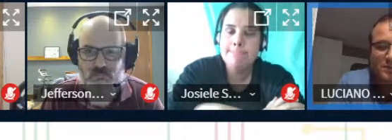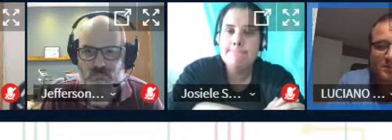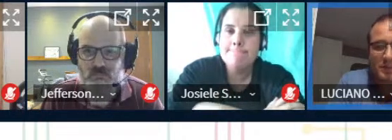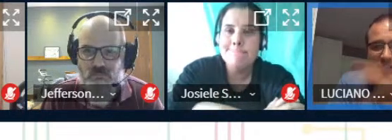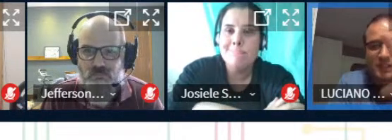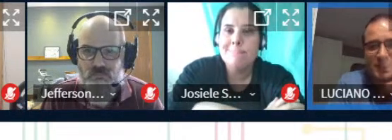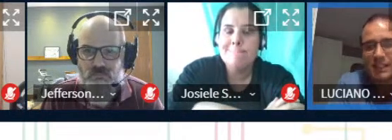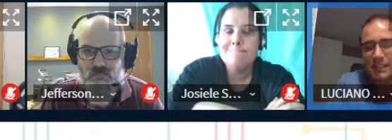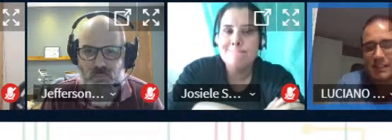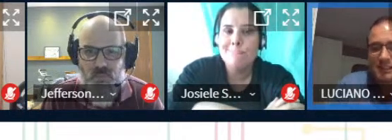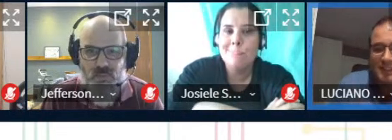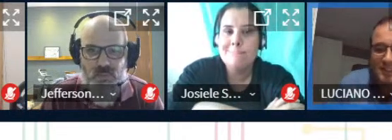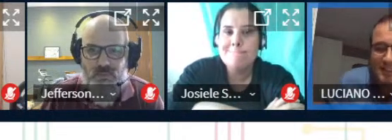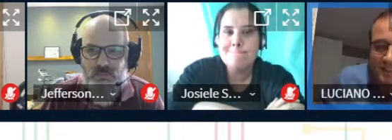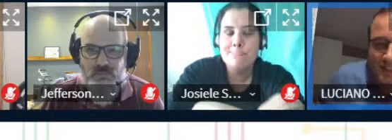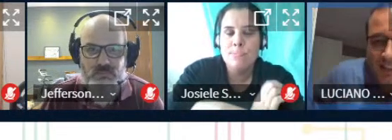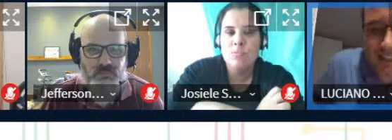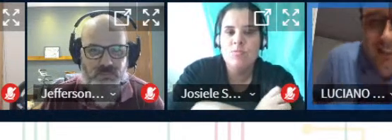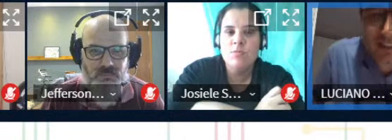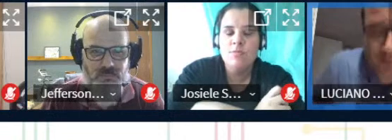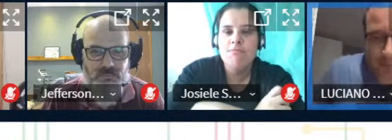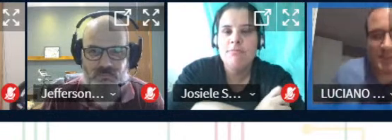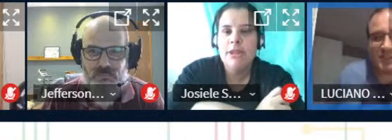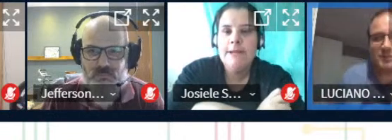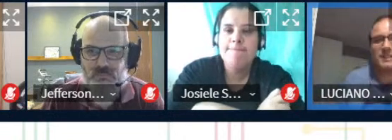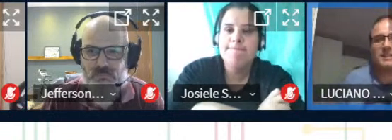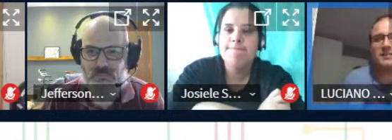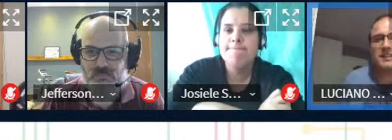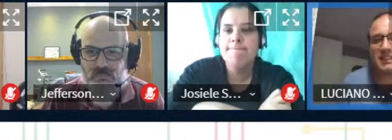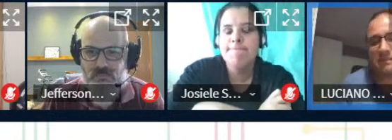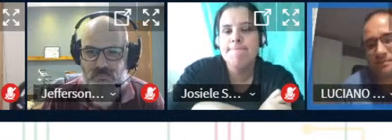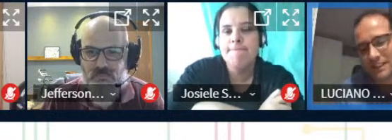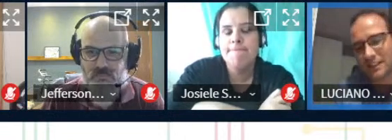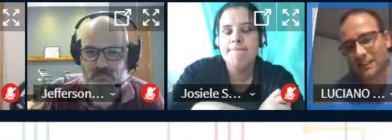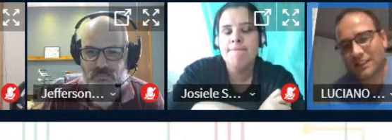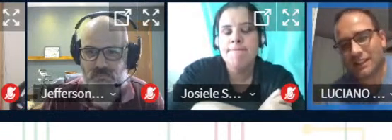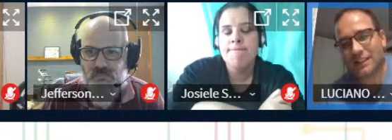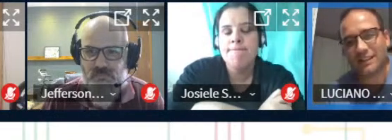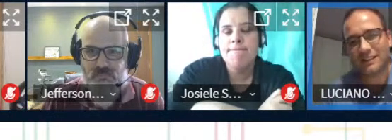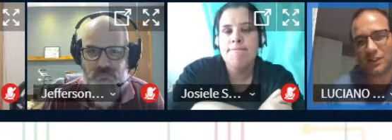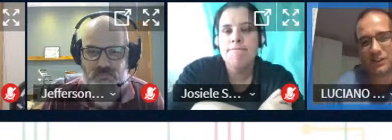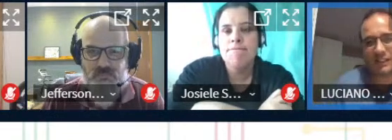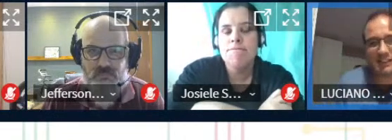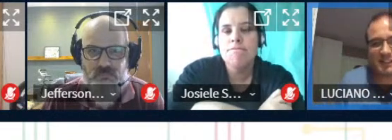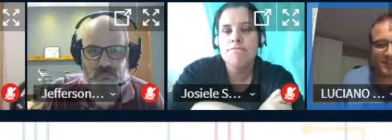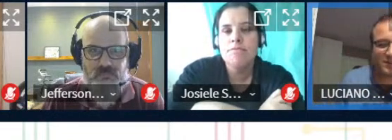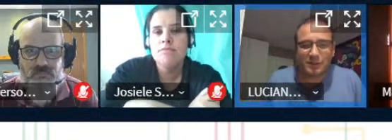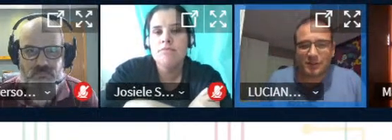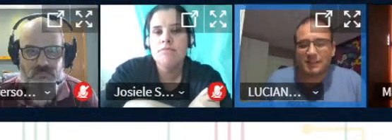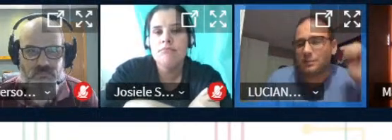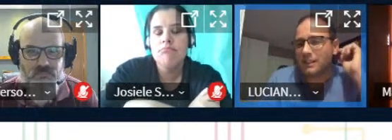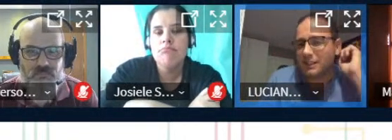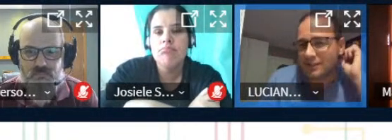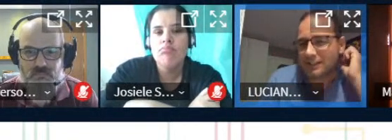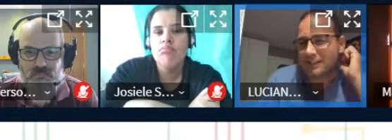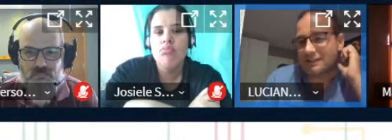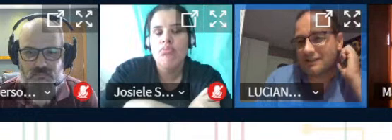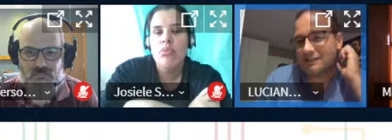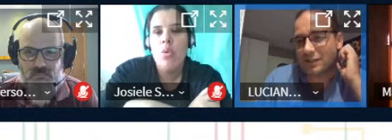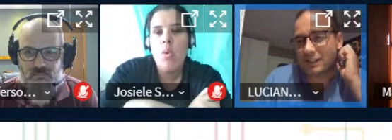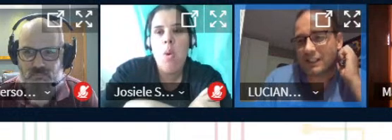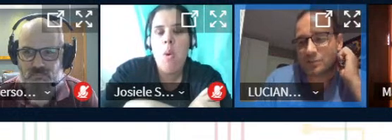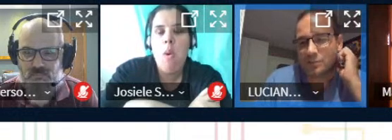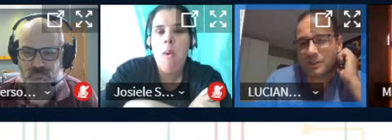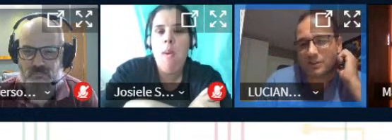selfie um pente da tela exato vamos sim para gravar e acho que esse que está falando também é isso